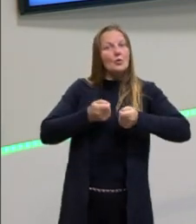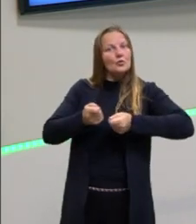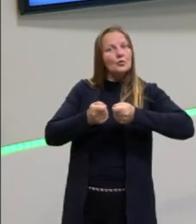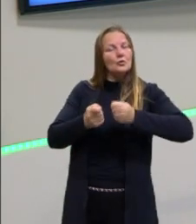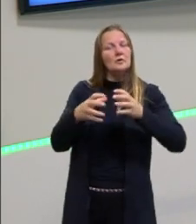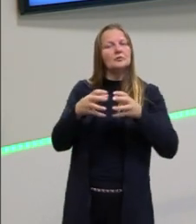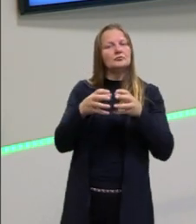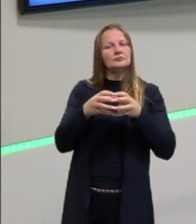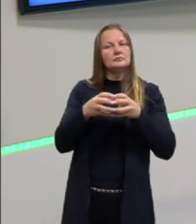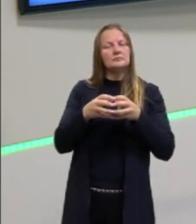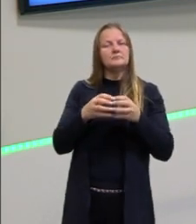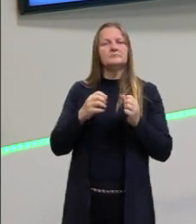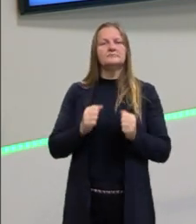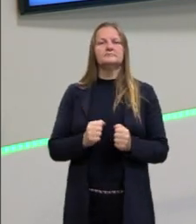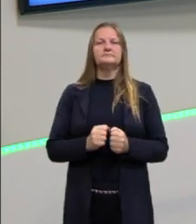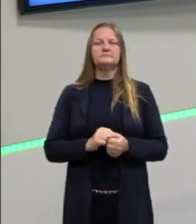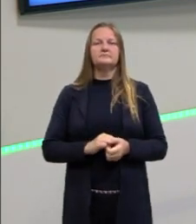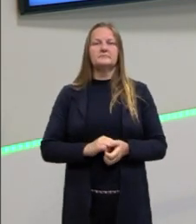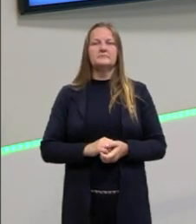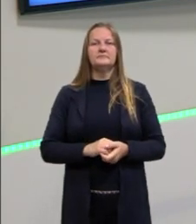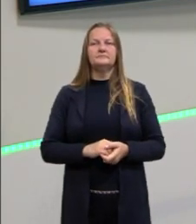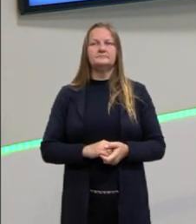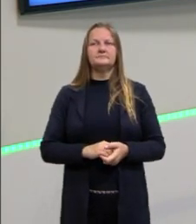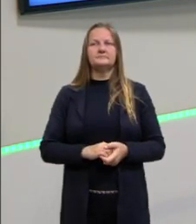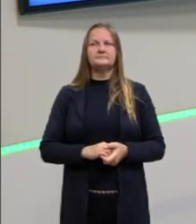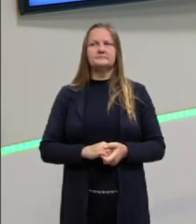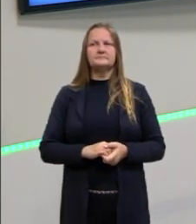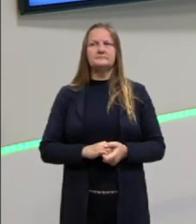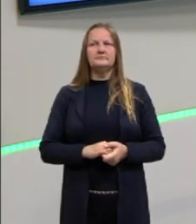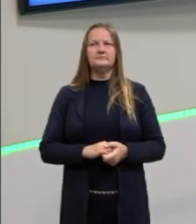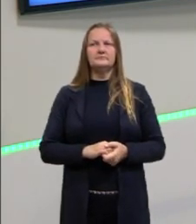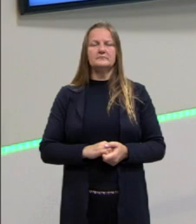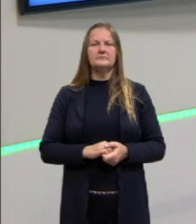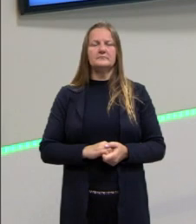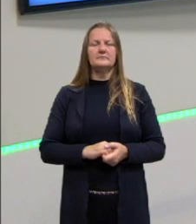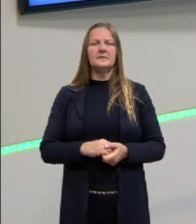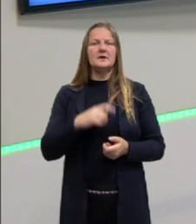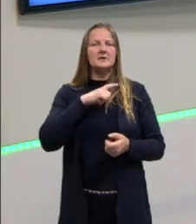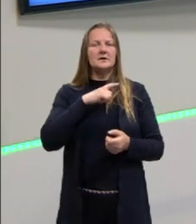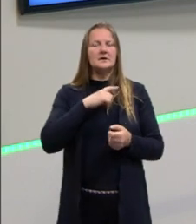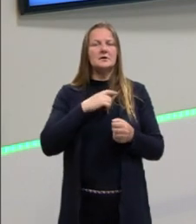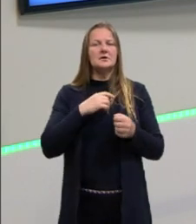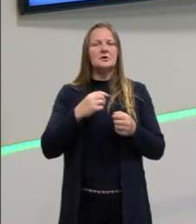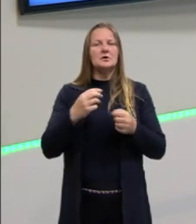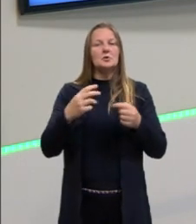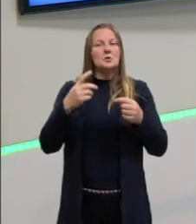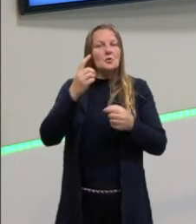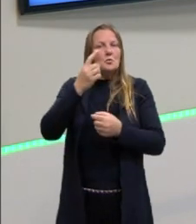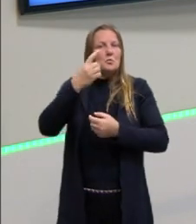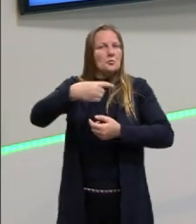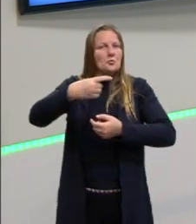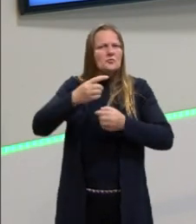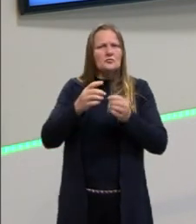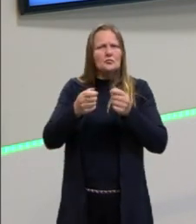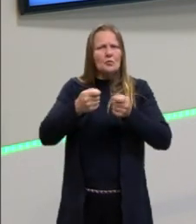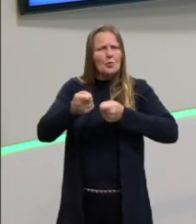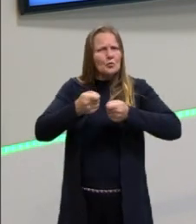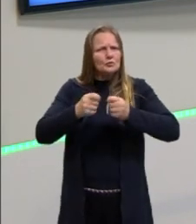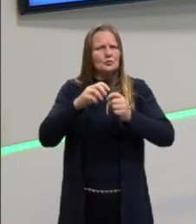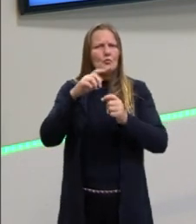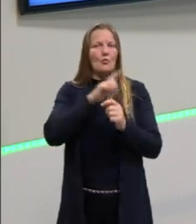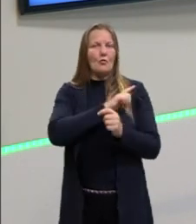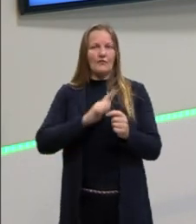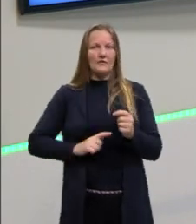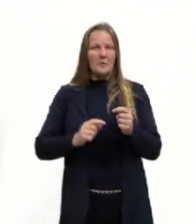vai ter toda essa questão aí de mandar nessa empresa, né, entre outras coisas. Mas consegue